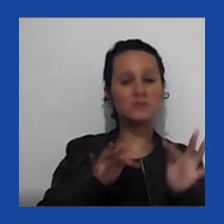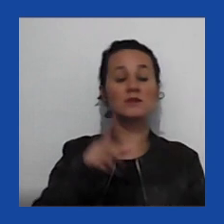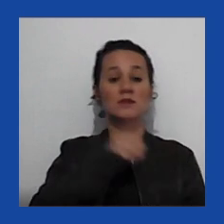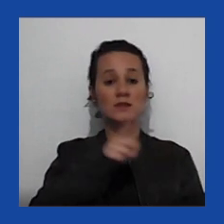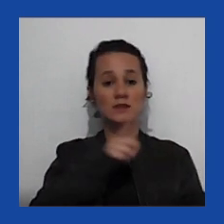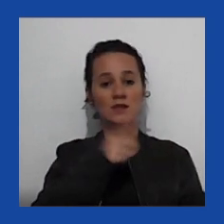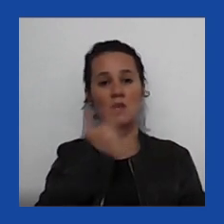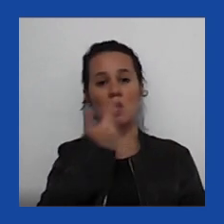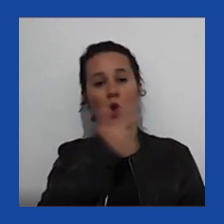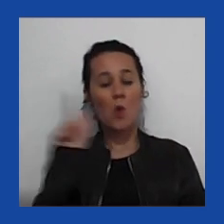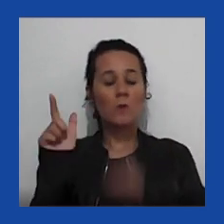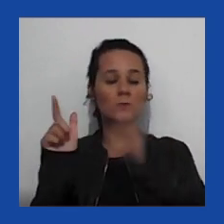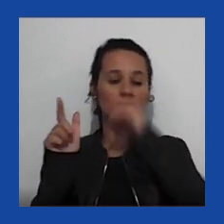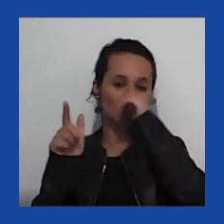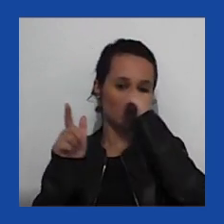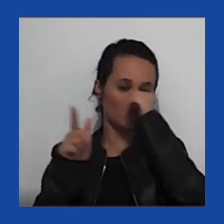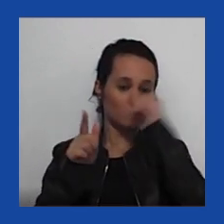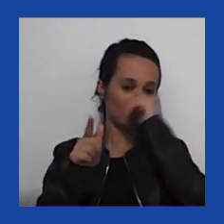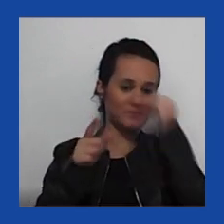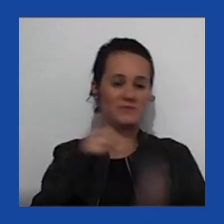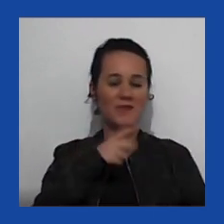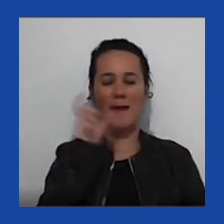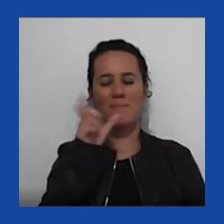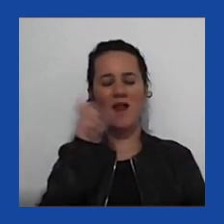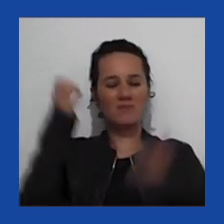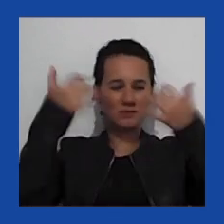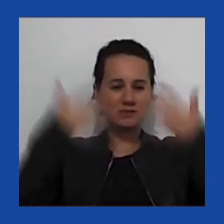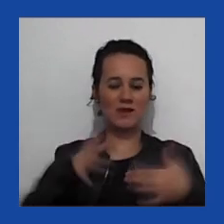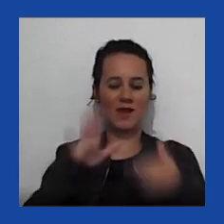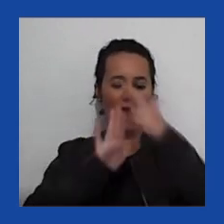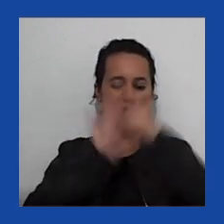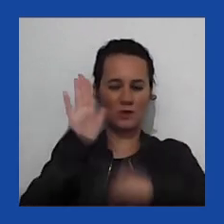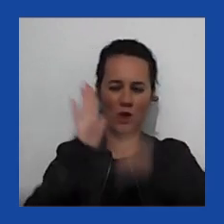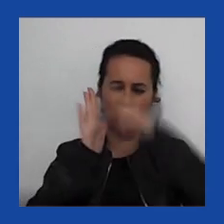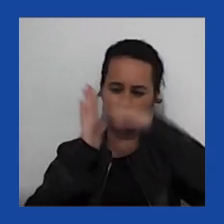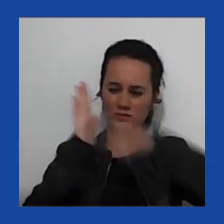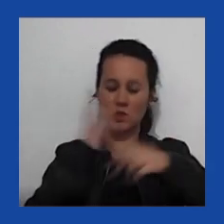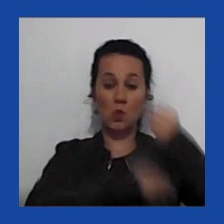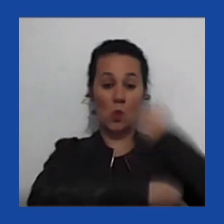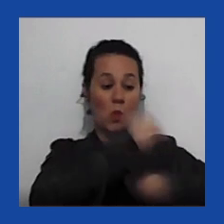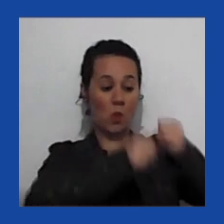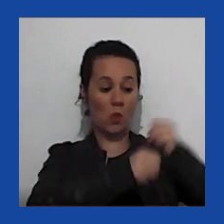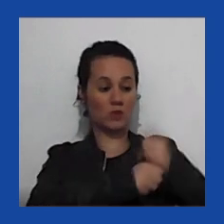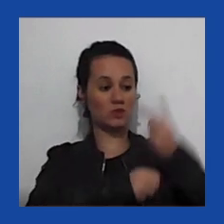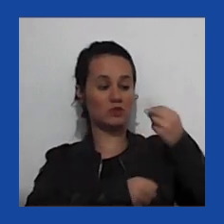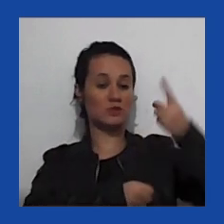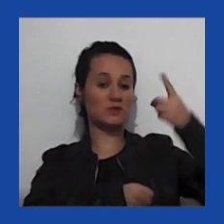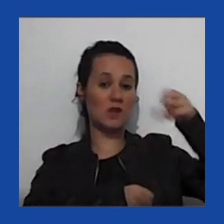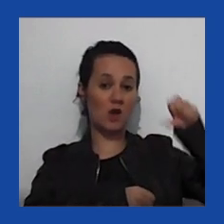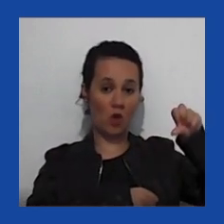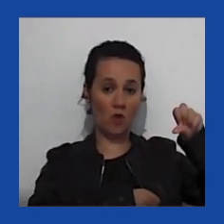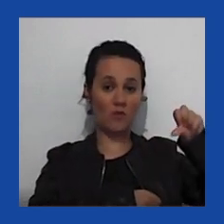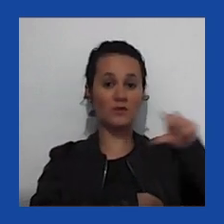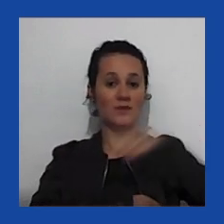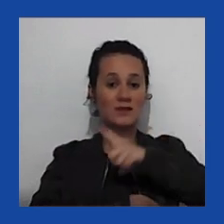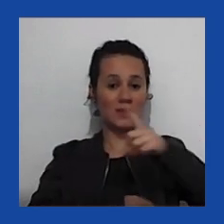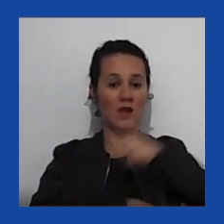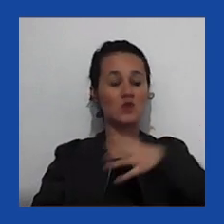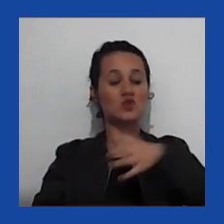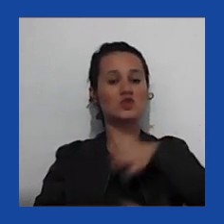meio. E nas palavras dele, no relatório deles em 2019, eles escrevem que a dinâmica de